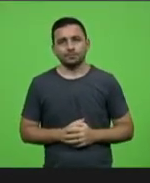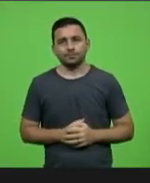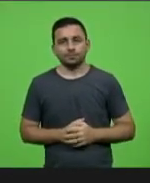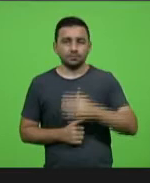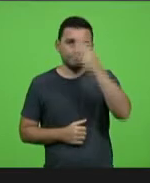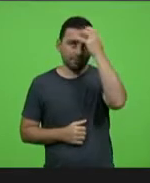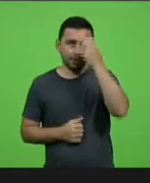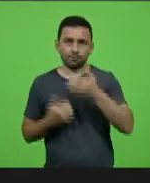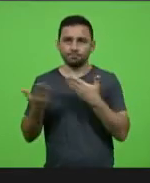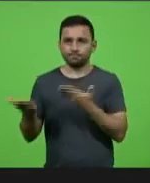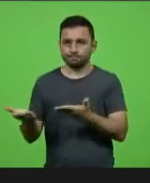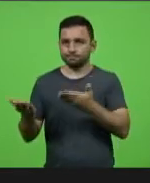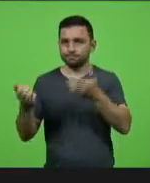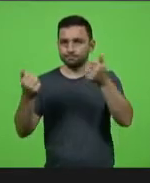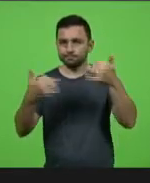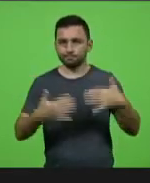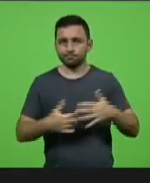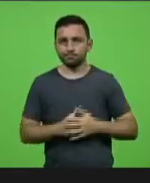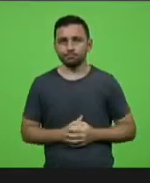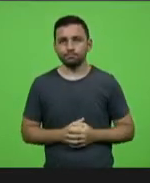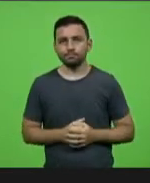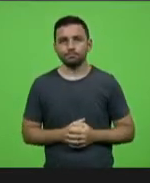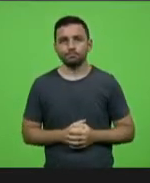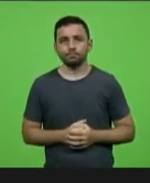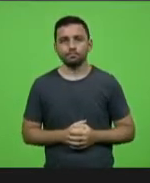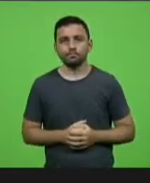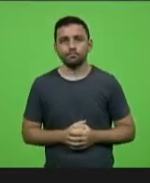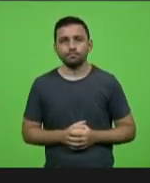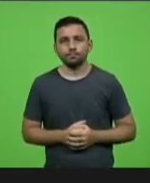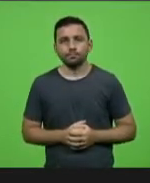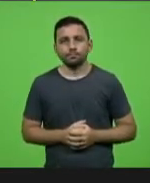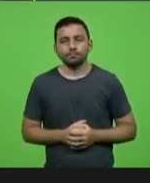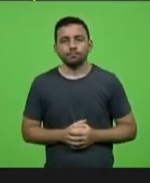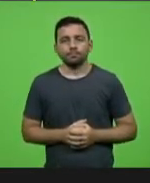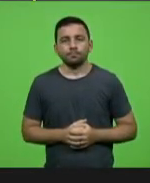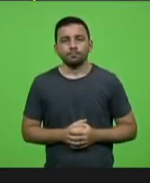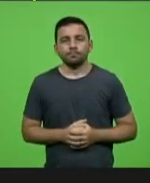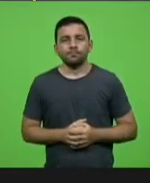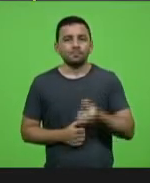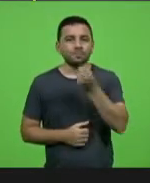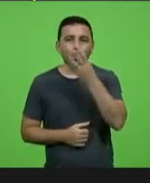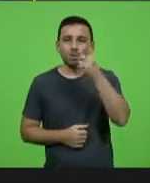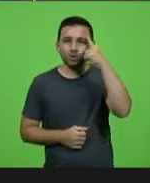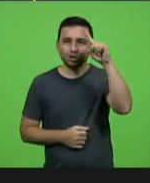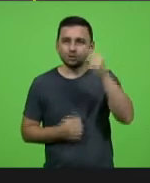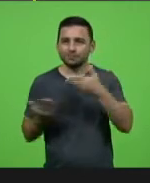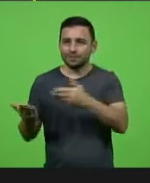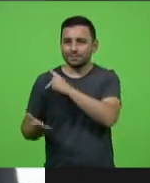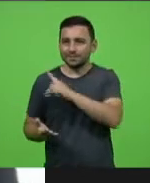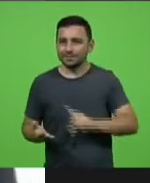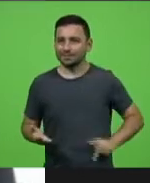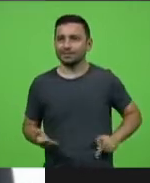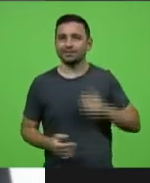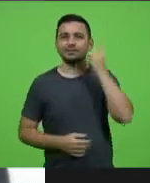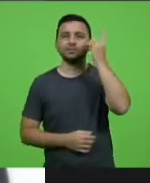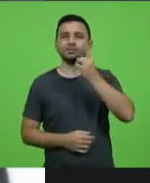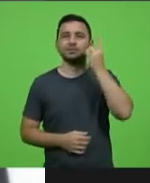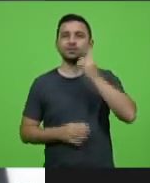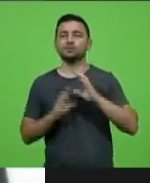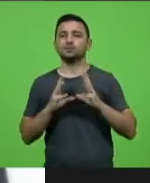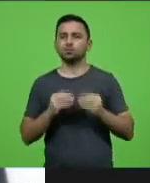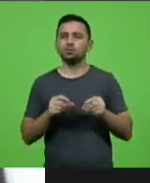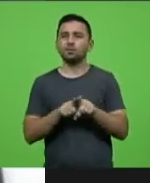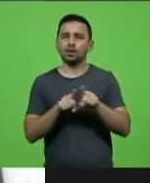falar também, por gentileza. Por gentileza, deputado Ismael. Bom dia, presidente, senhores deputados, recomendando o deputado